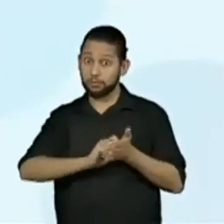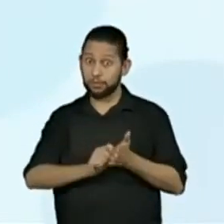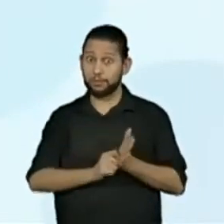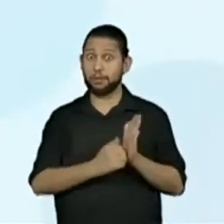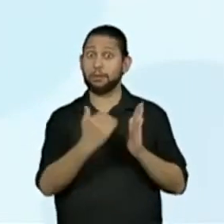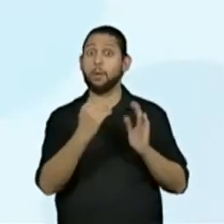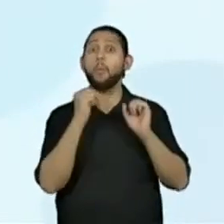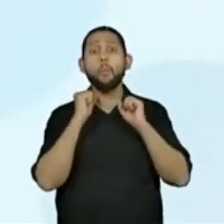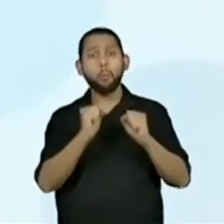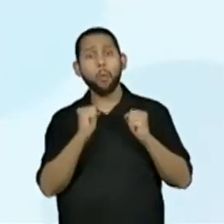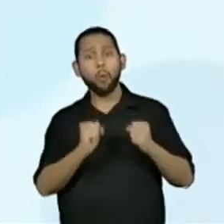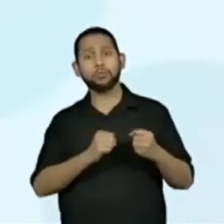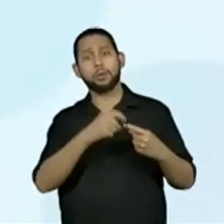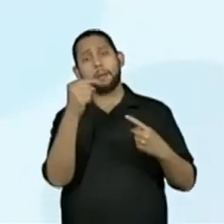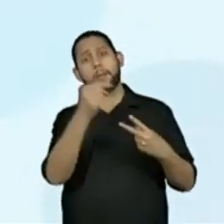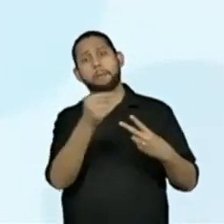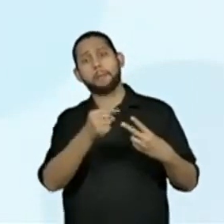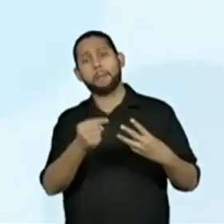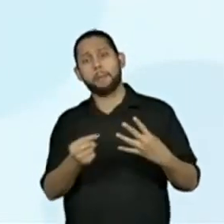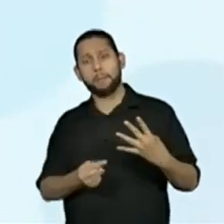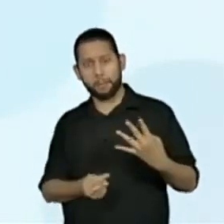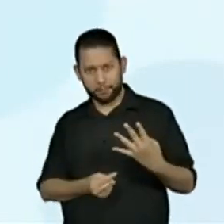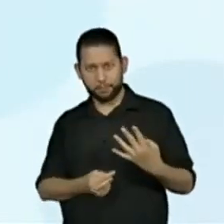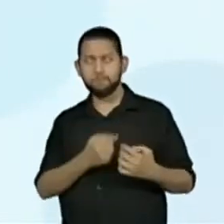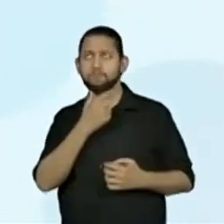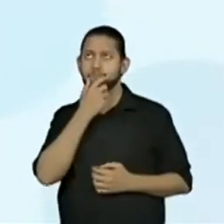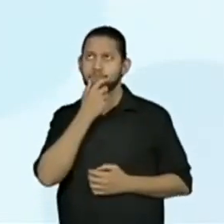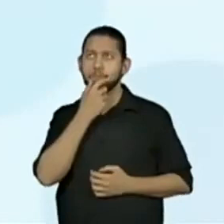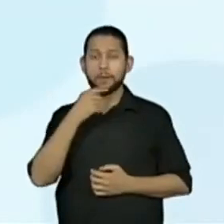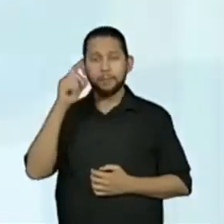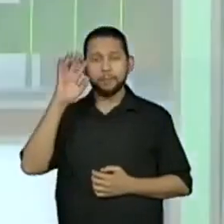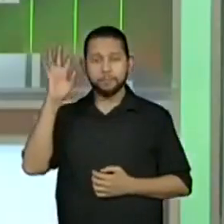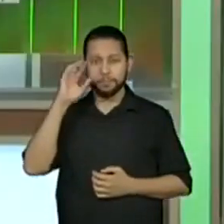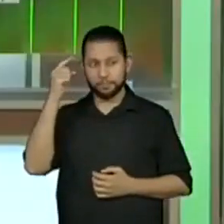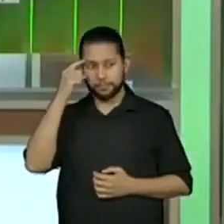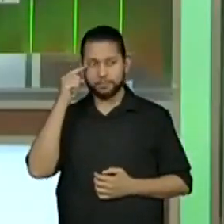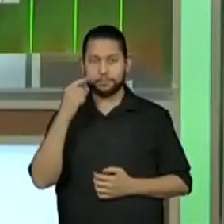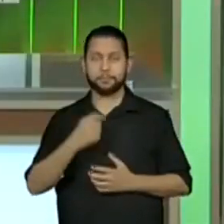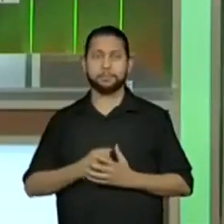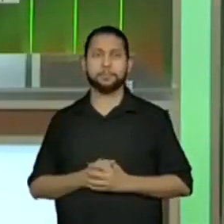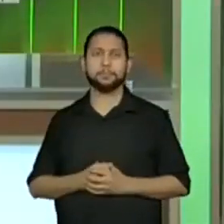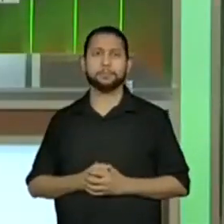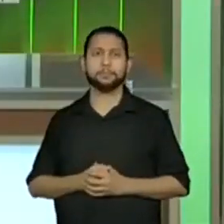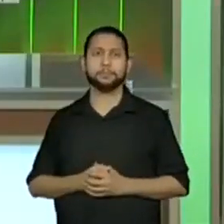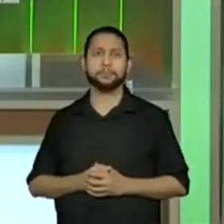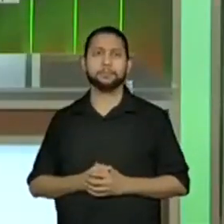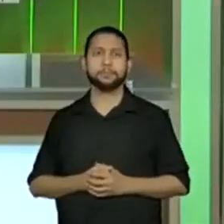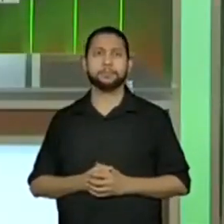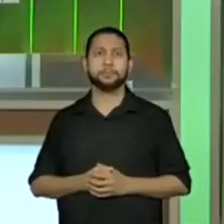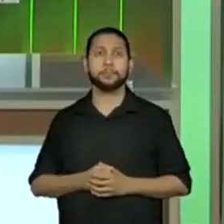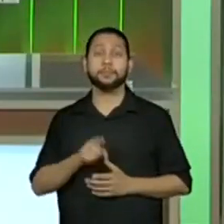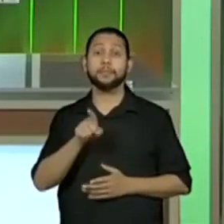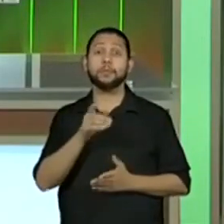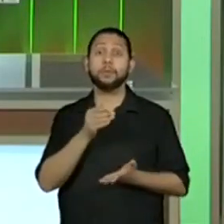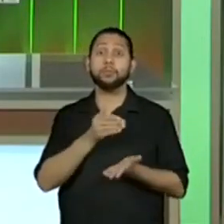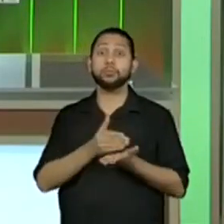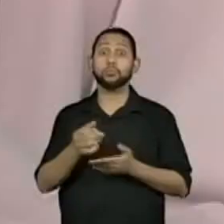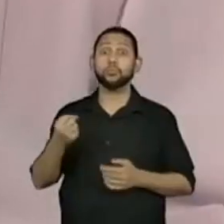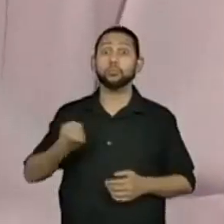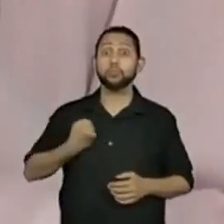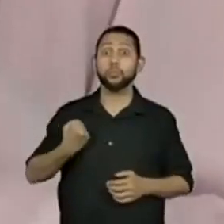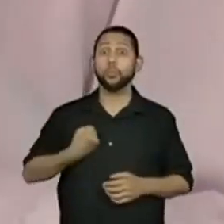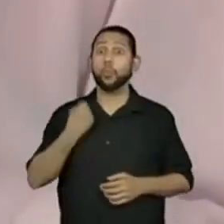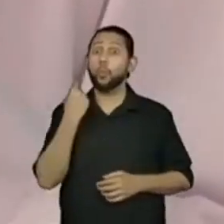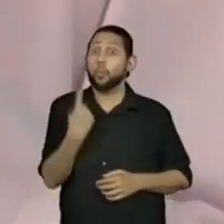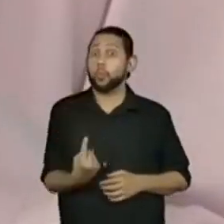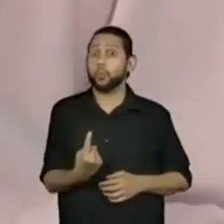totalizar a quantia 7, que é a soma que o Renan escolheu. A gente vai iniciar pelo número 1,